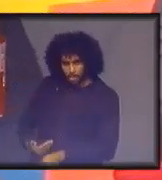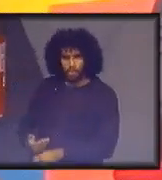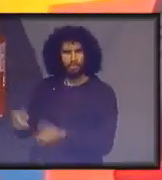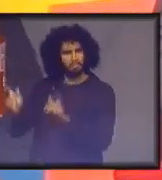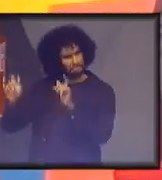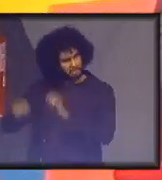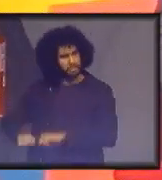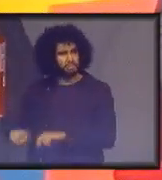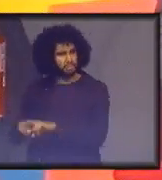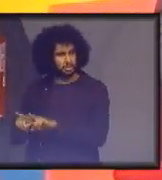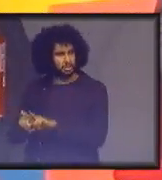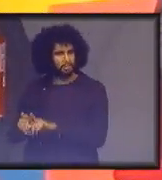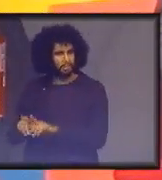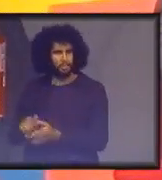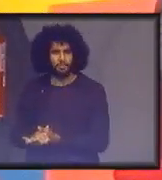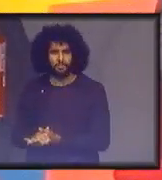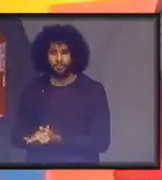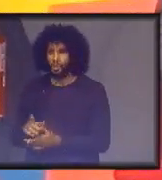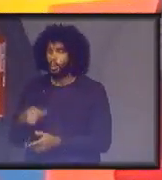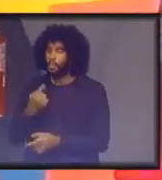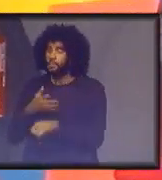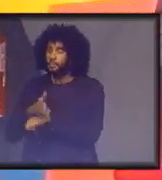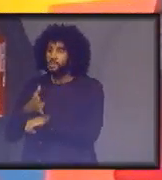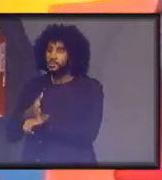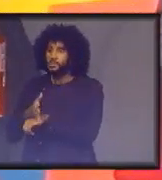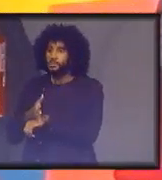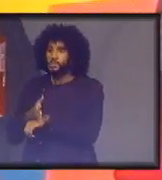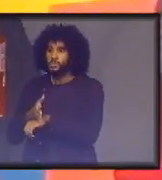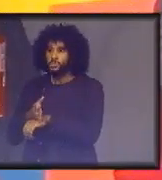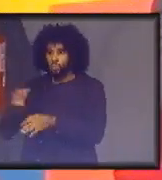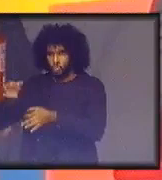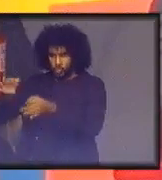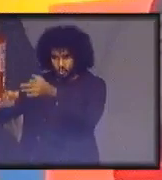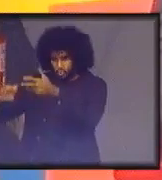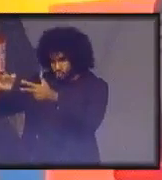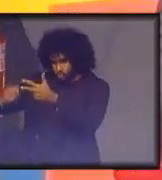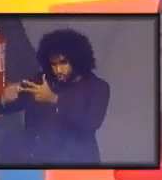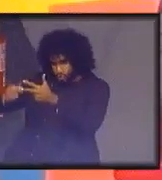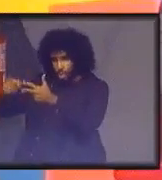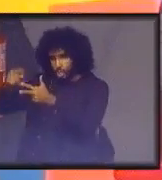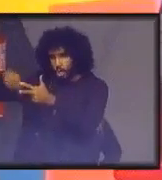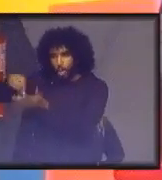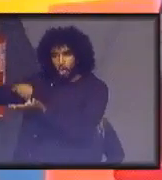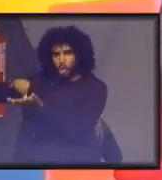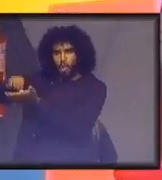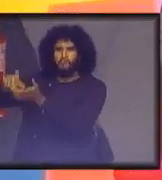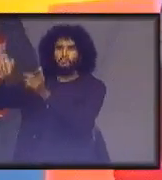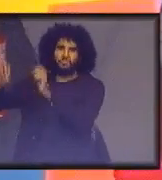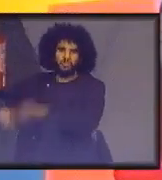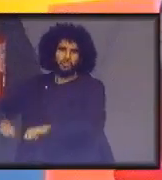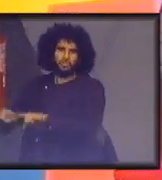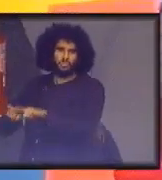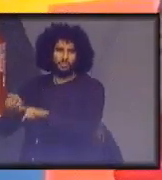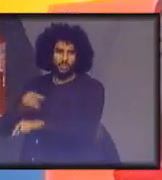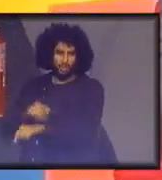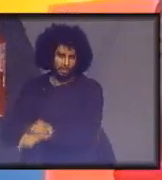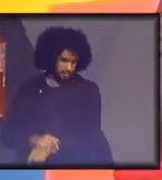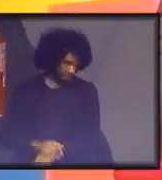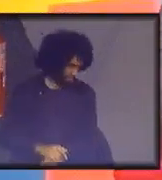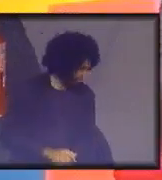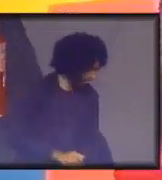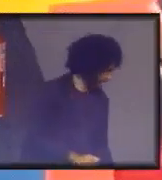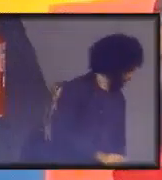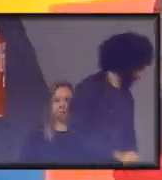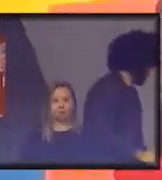e que estamos no poder judiciário e nossos órgãos são capazes de, com medidas até de certo modo, são simples,